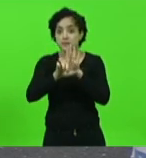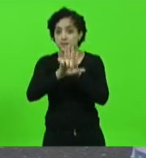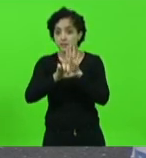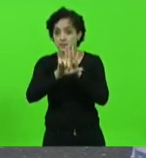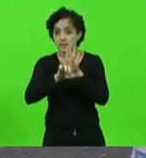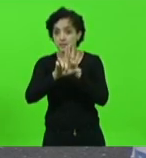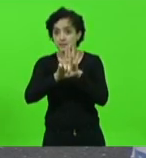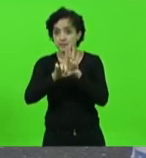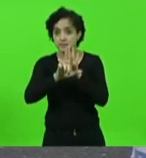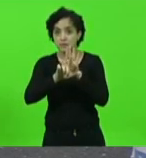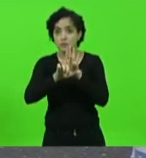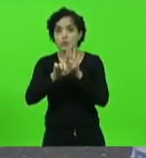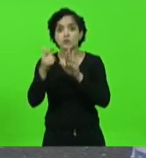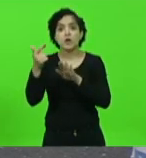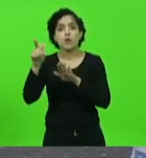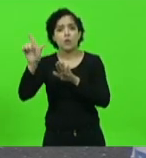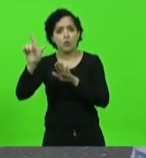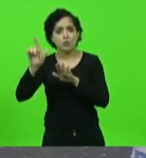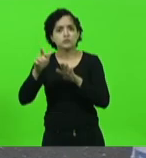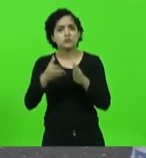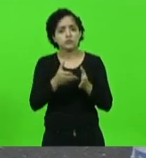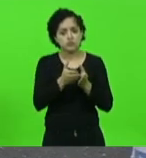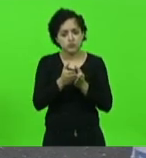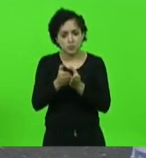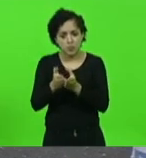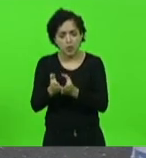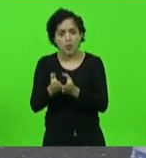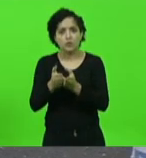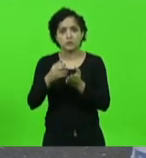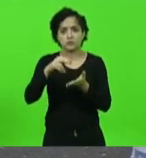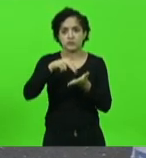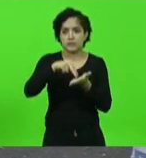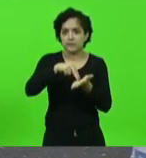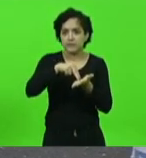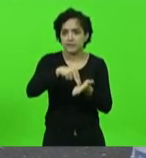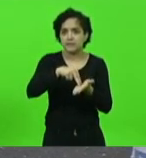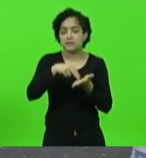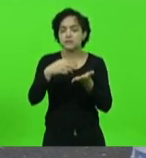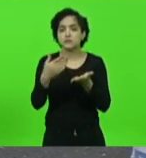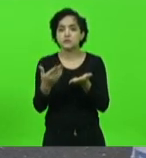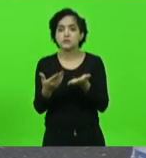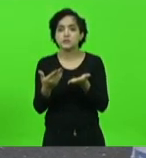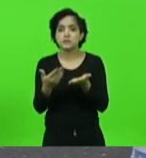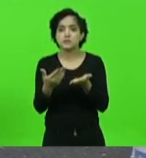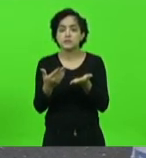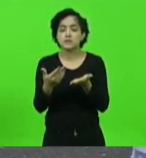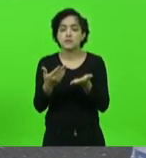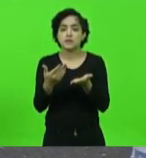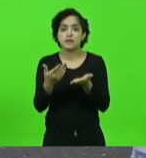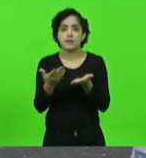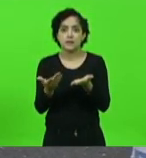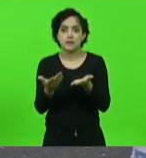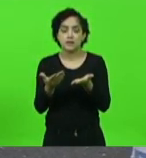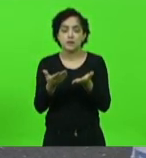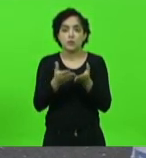eram os outros portos do nosso Estado o Porto de Navegantes o Porto de